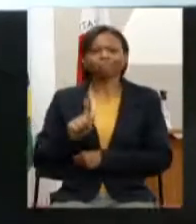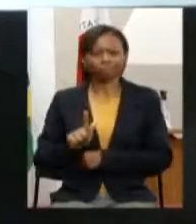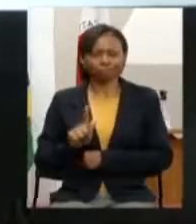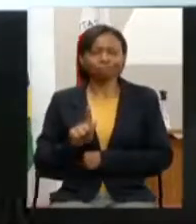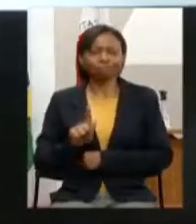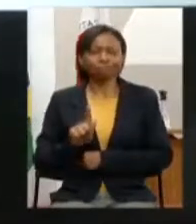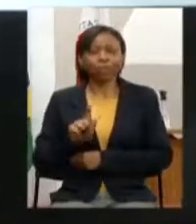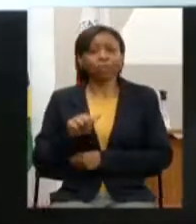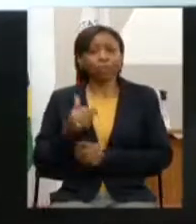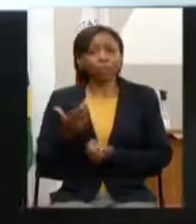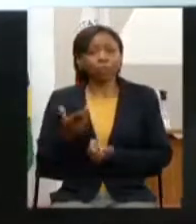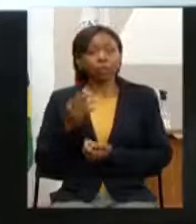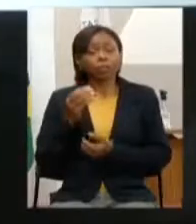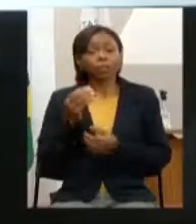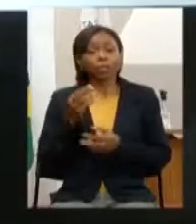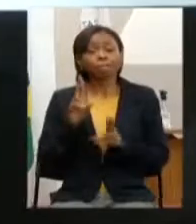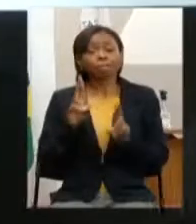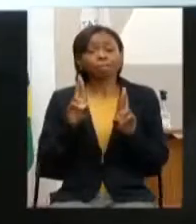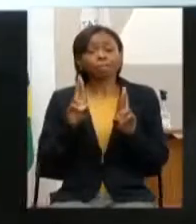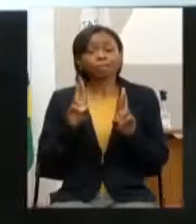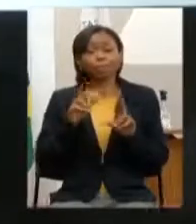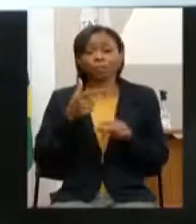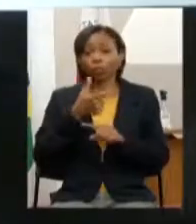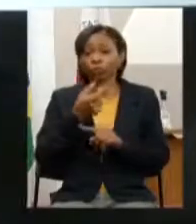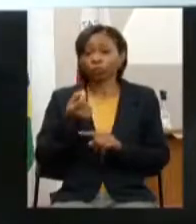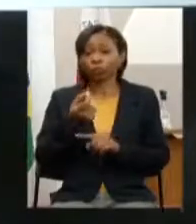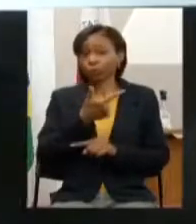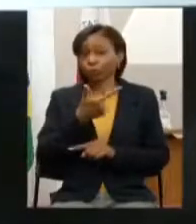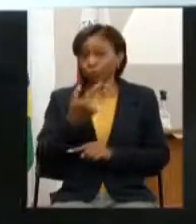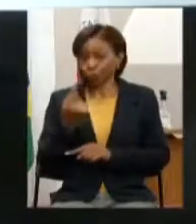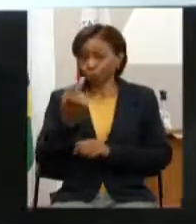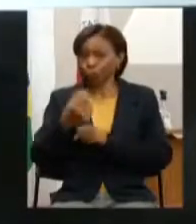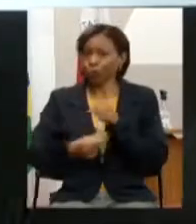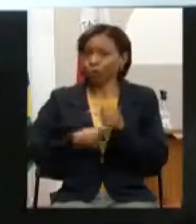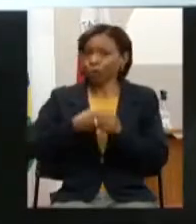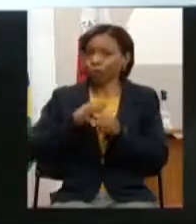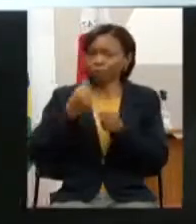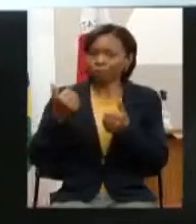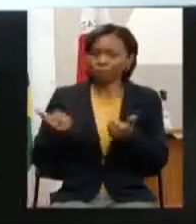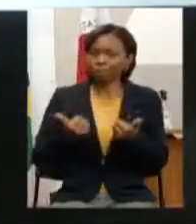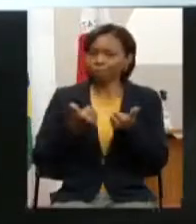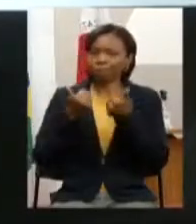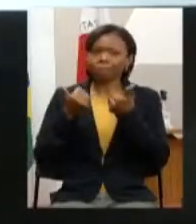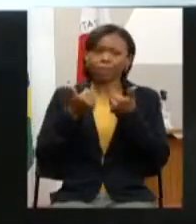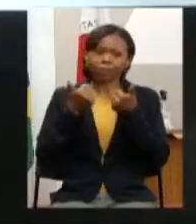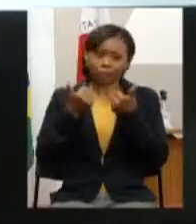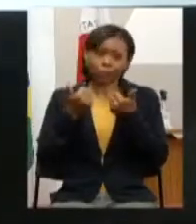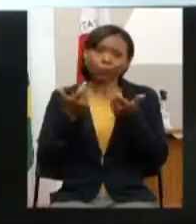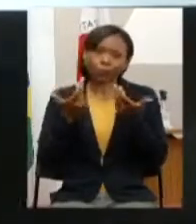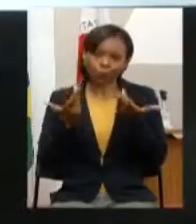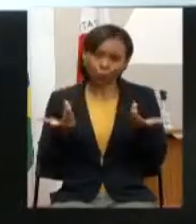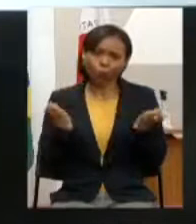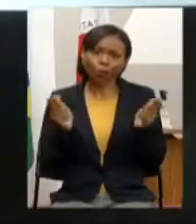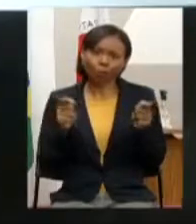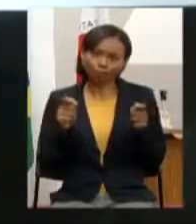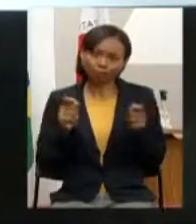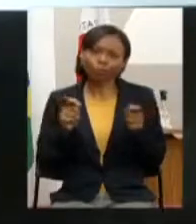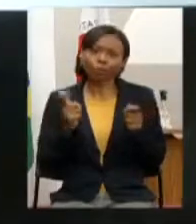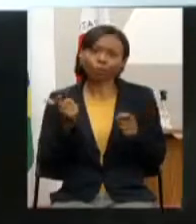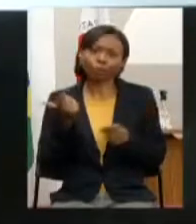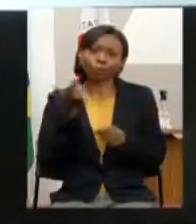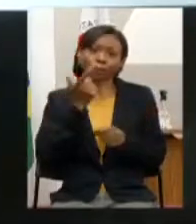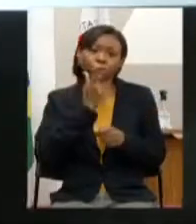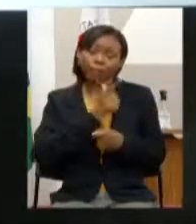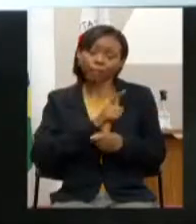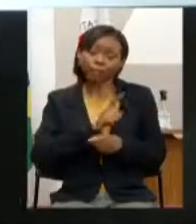e aí na esperança de que 2021 seja um ano muito melhor até para a nossa execução sanitária